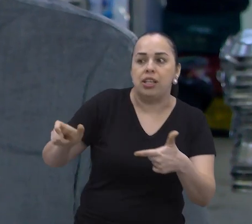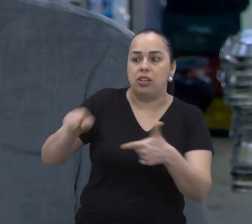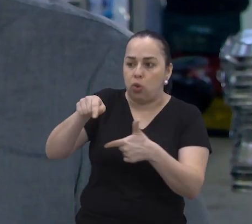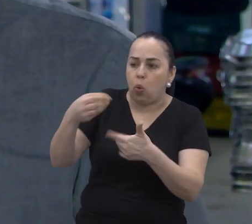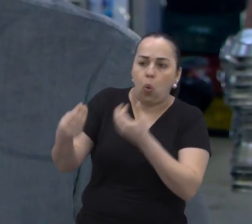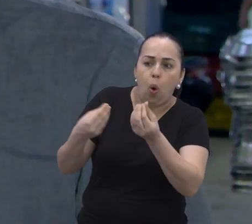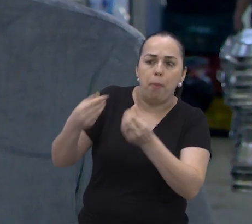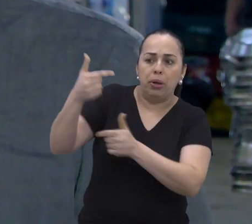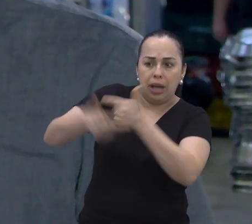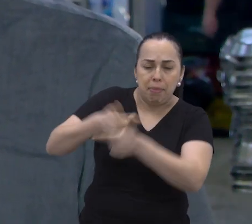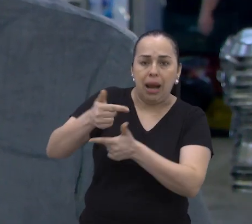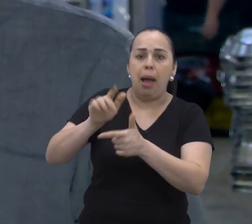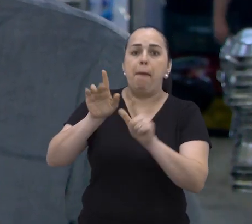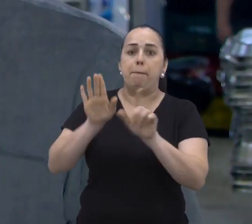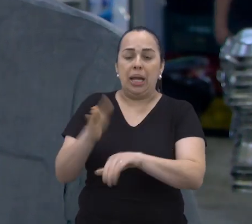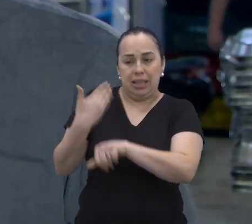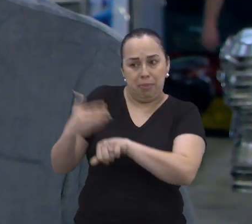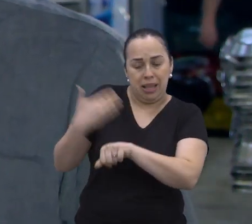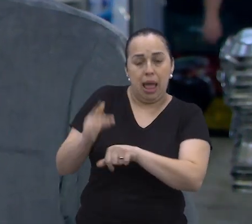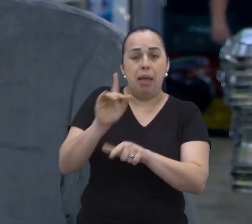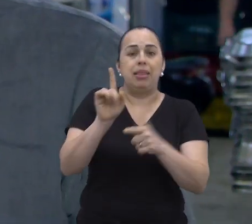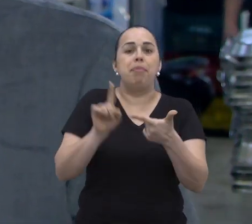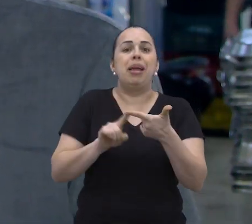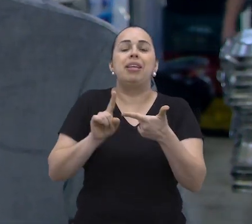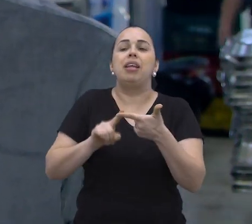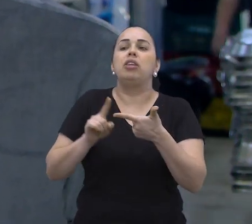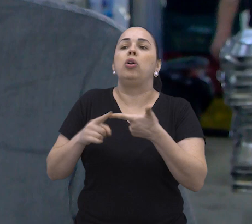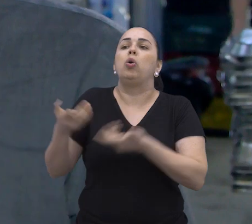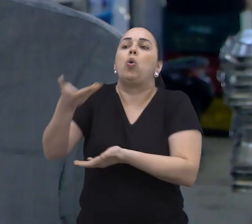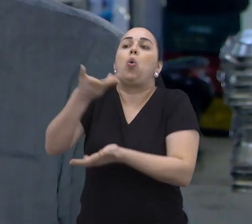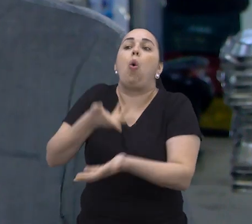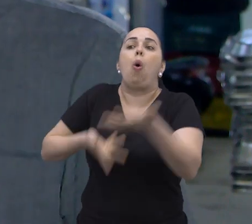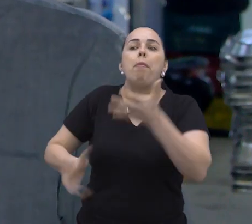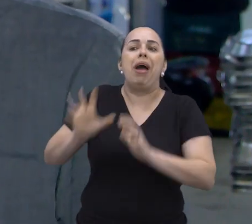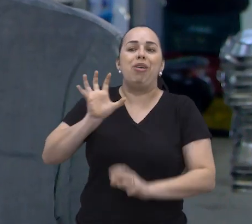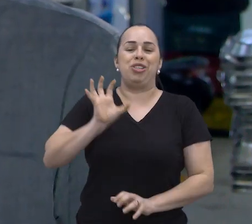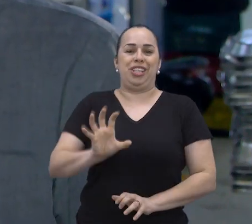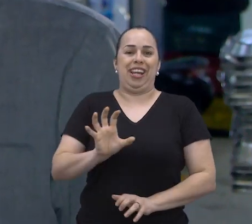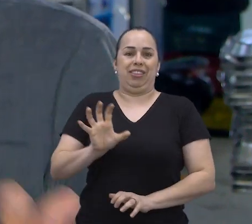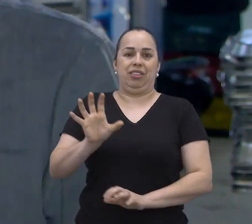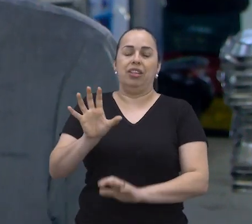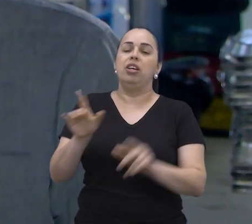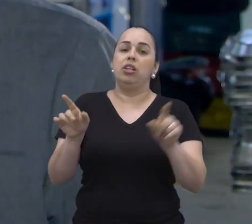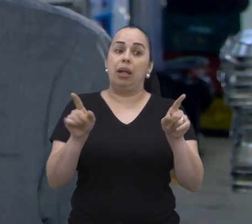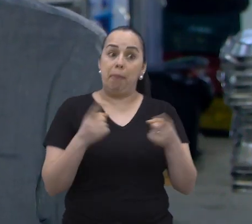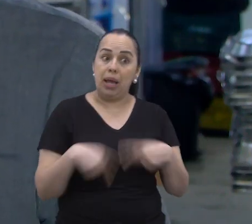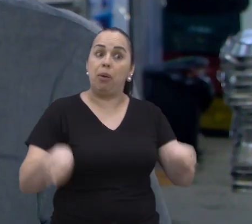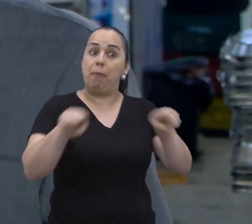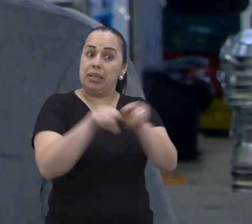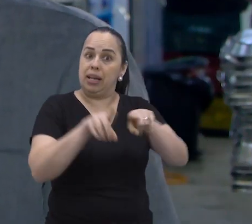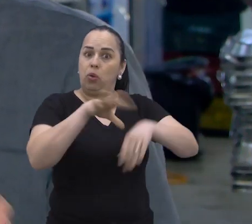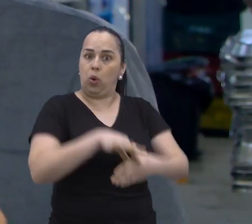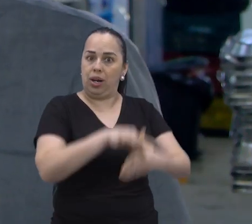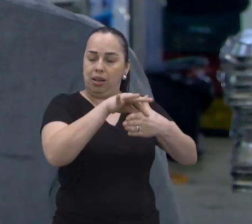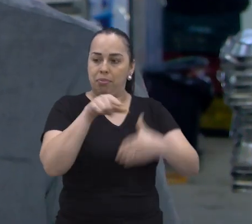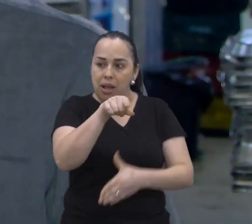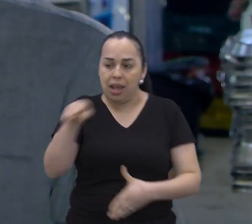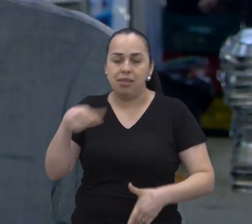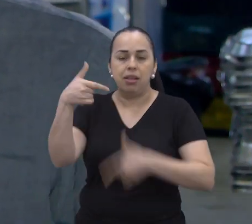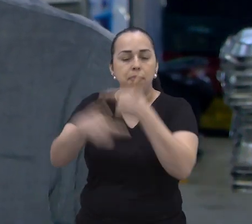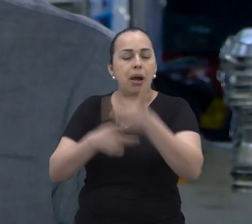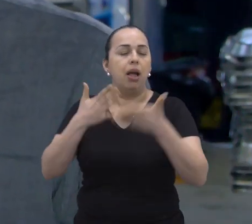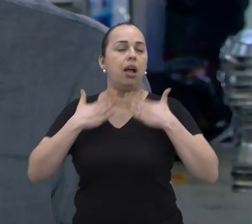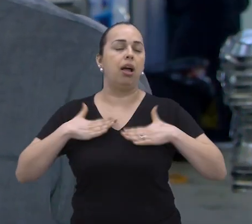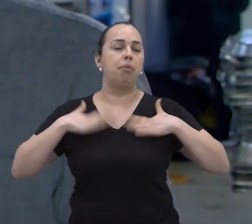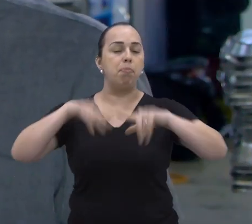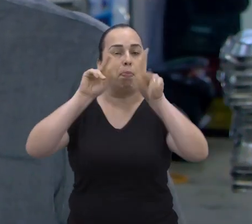colaborador na execução das suas tarefas com treinamento, mas desenvolver também o clima organizacional junto com a nossa liderança, para que o pessoal consiga